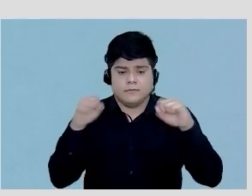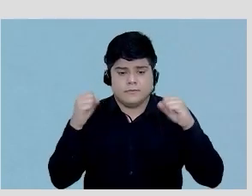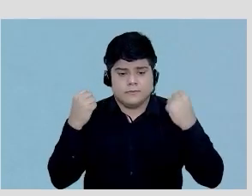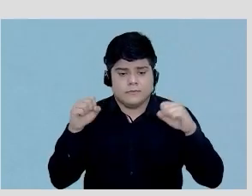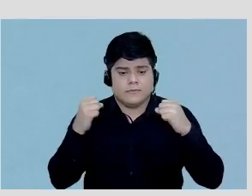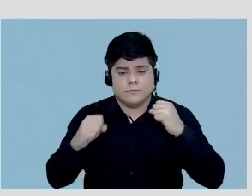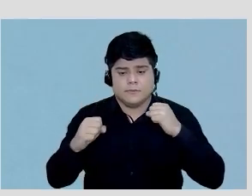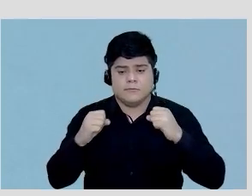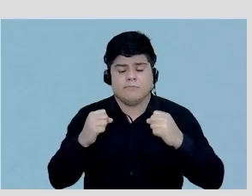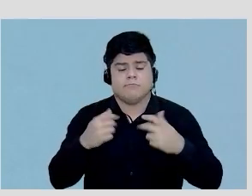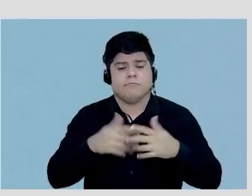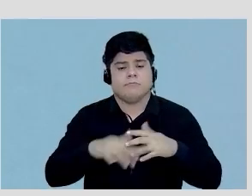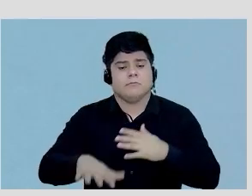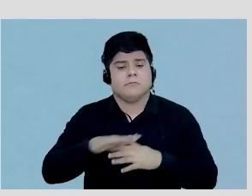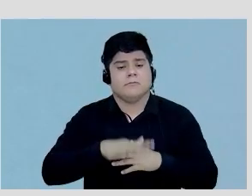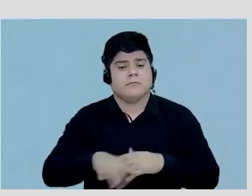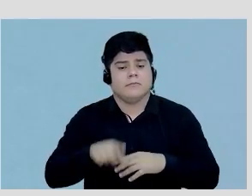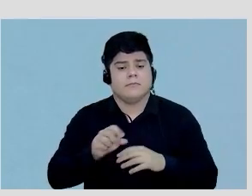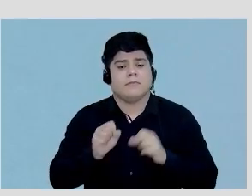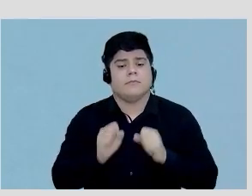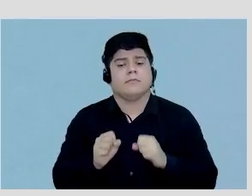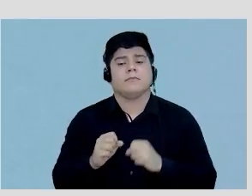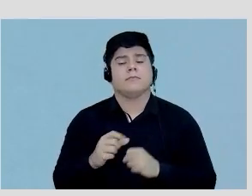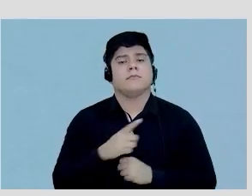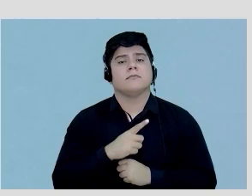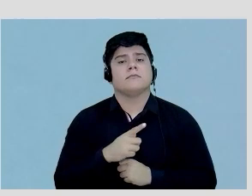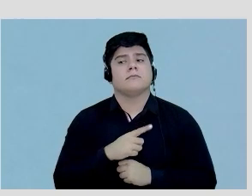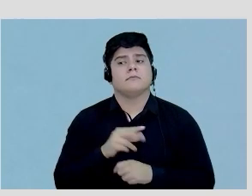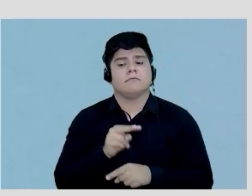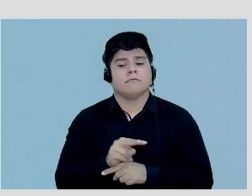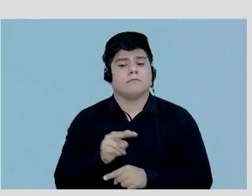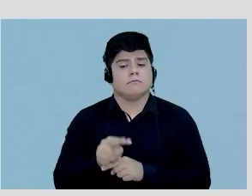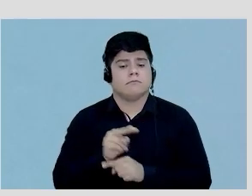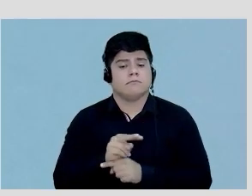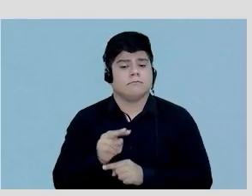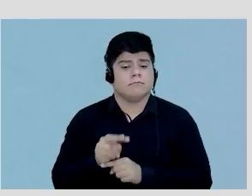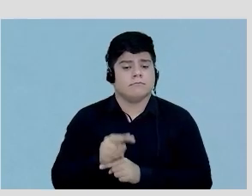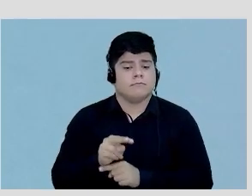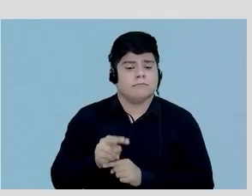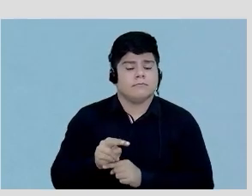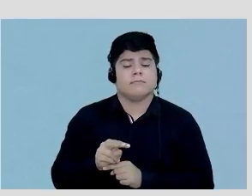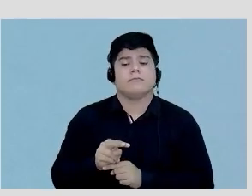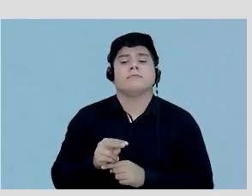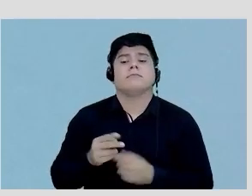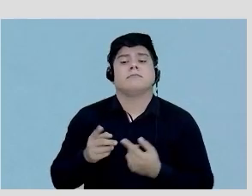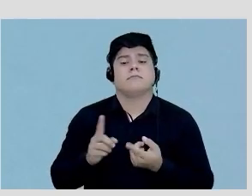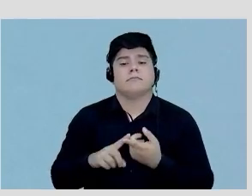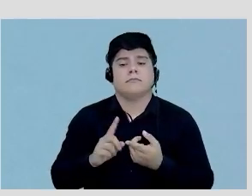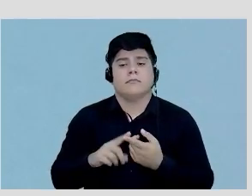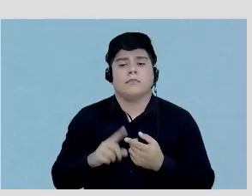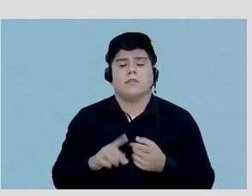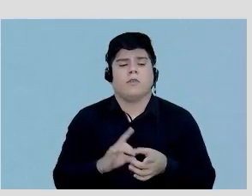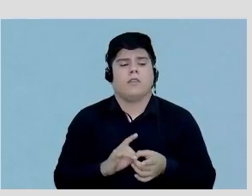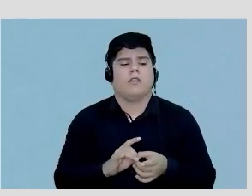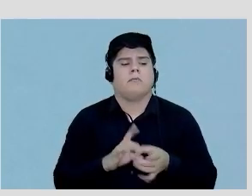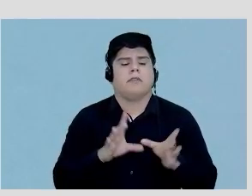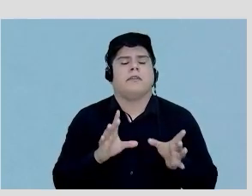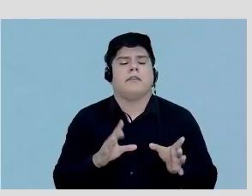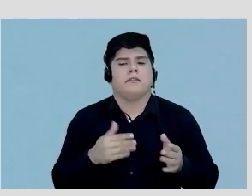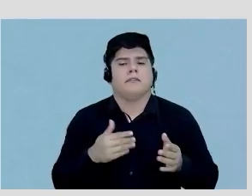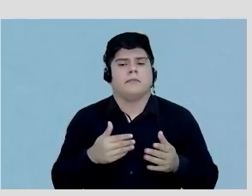no ambiente que ele possa ter monitoramento e obviamente não seja liberado para